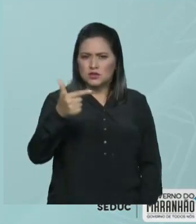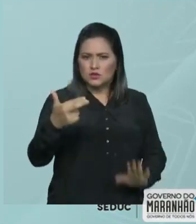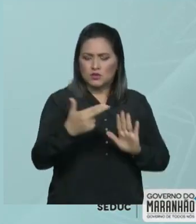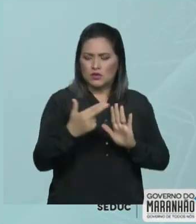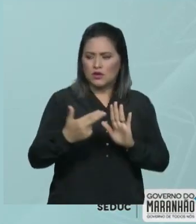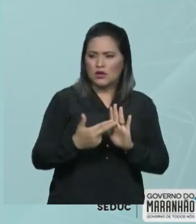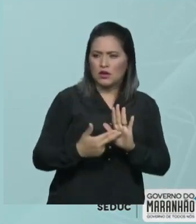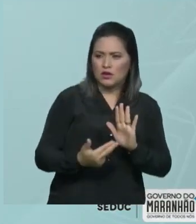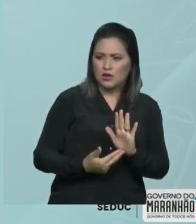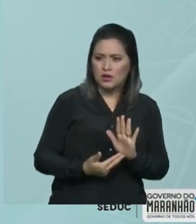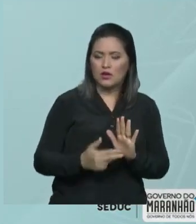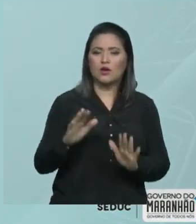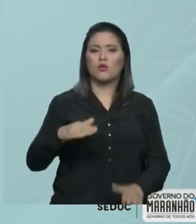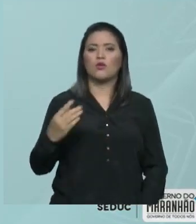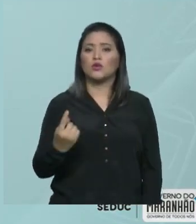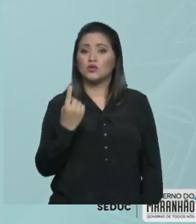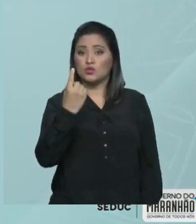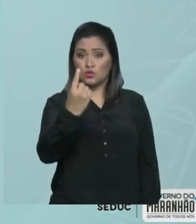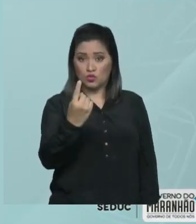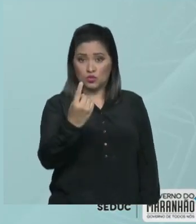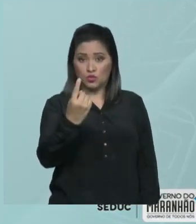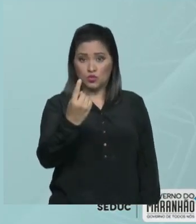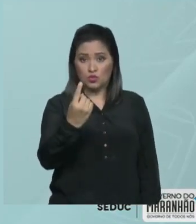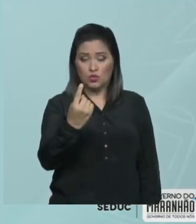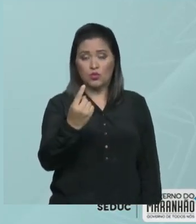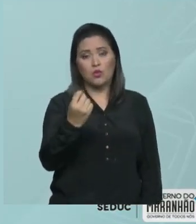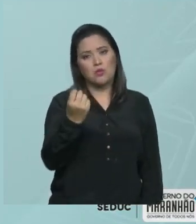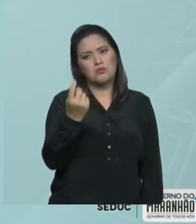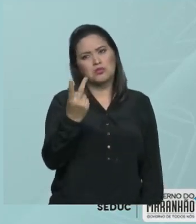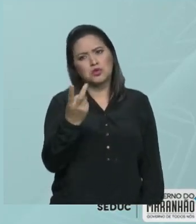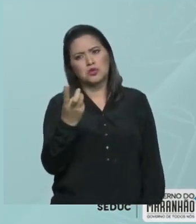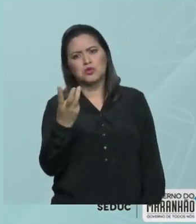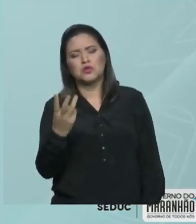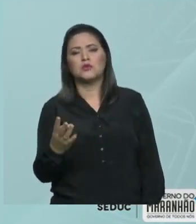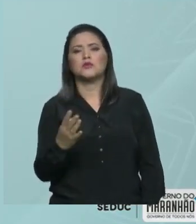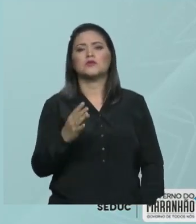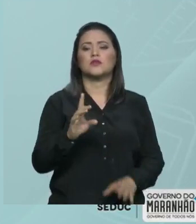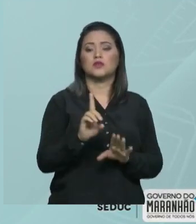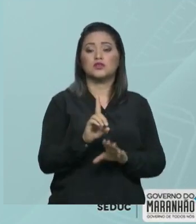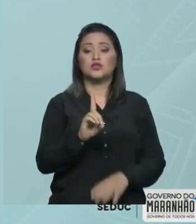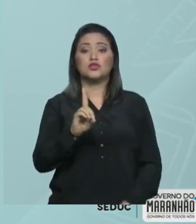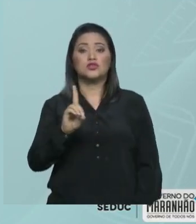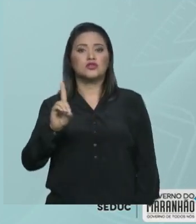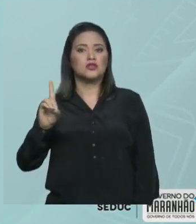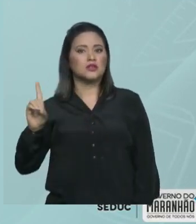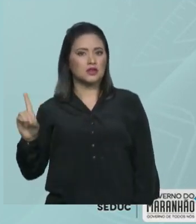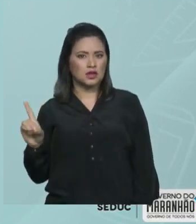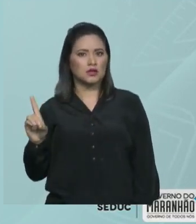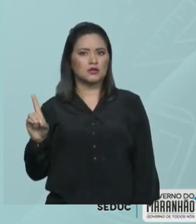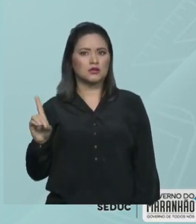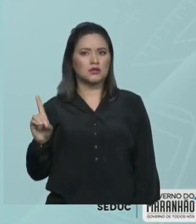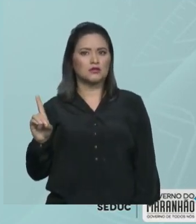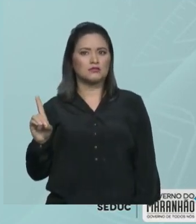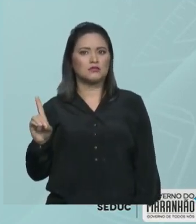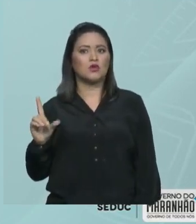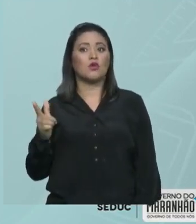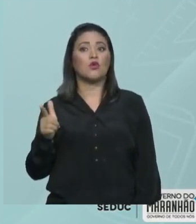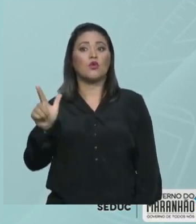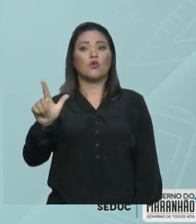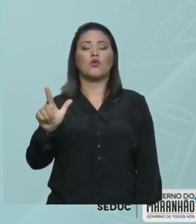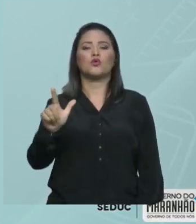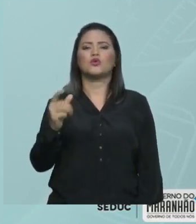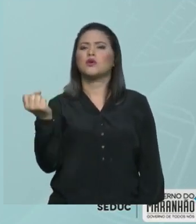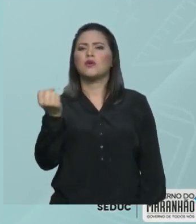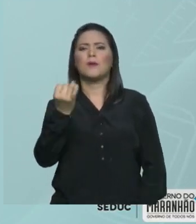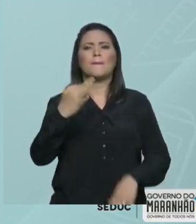um ou mais símbolos são colocados à direita de outro, de maior valor, eles